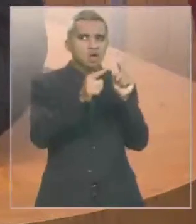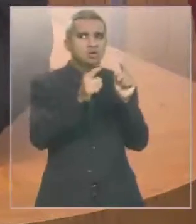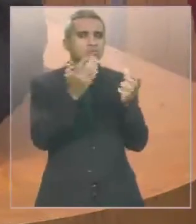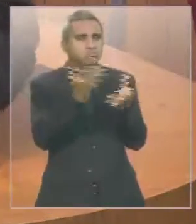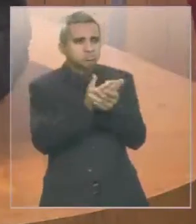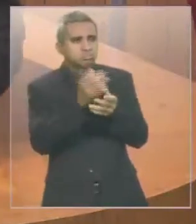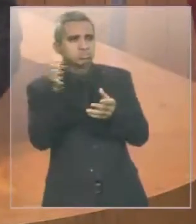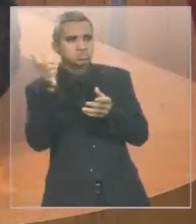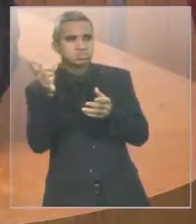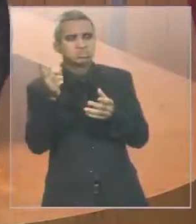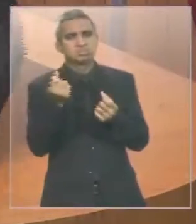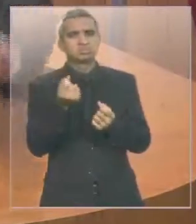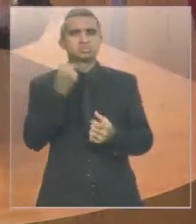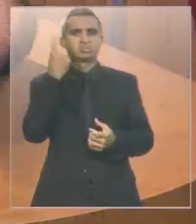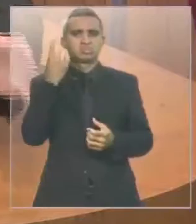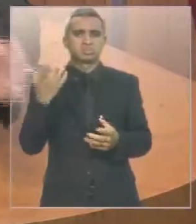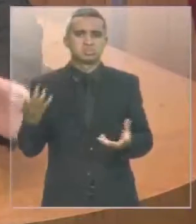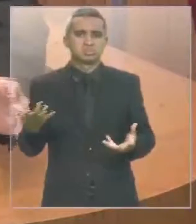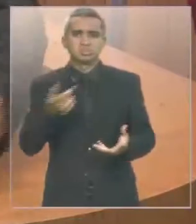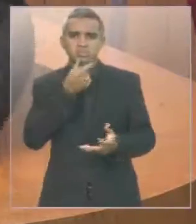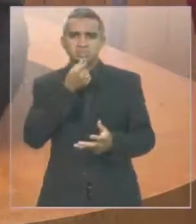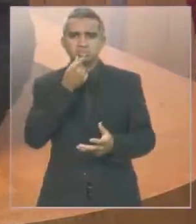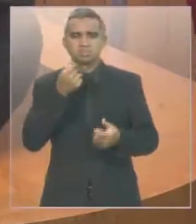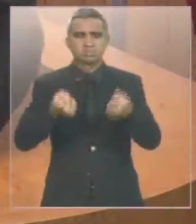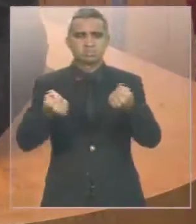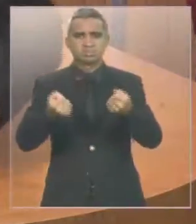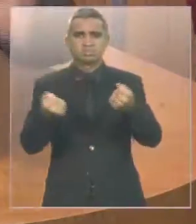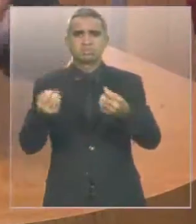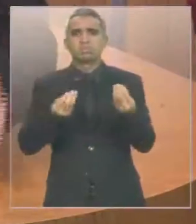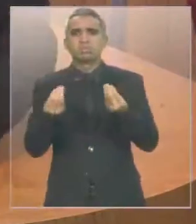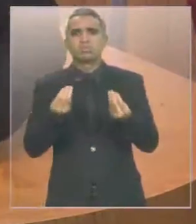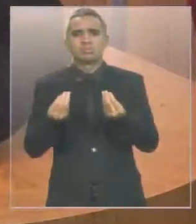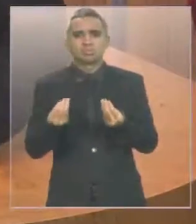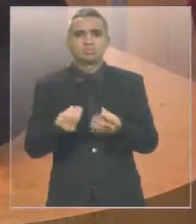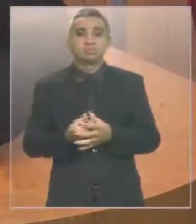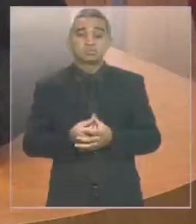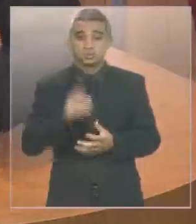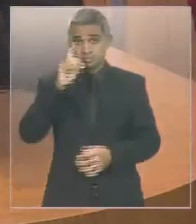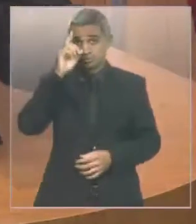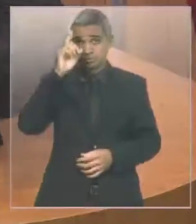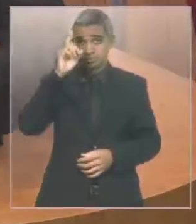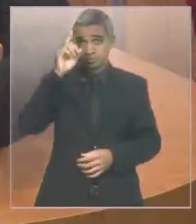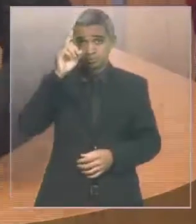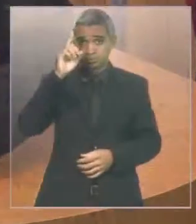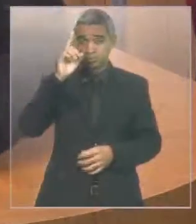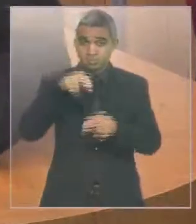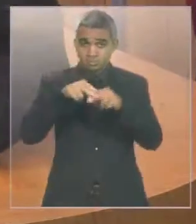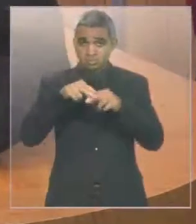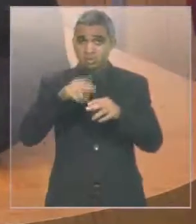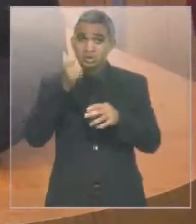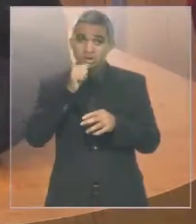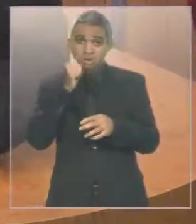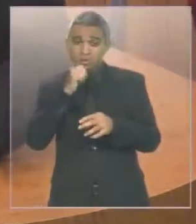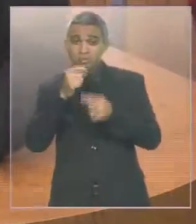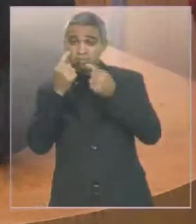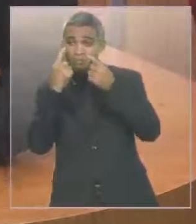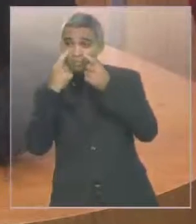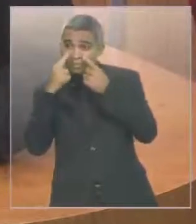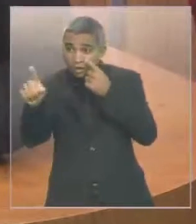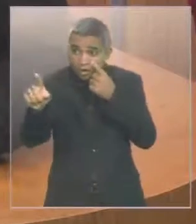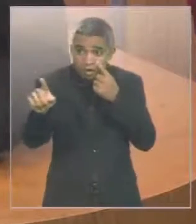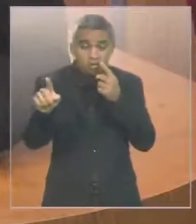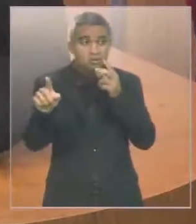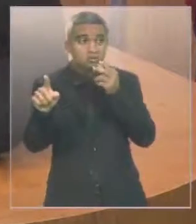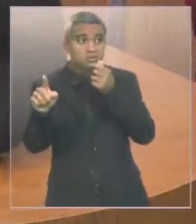Deputado Fábio Macedo, e o que aconteceu? No dia seguinte que foi denunciado na Câmara